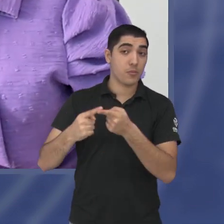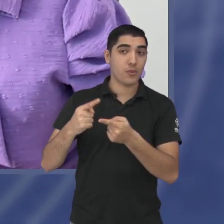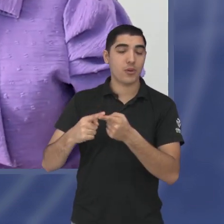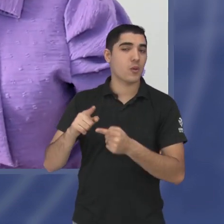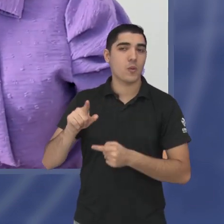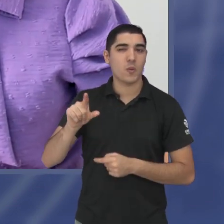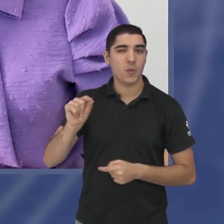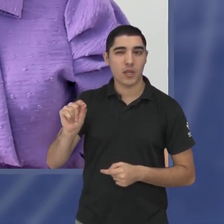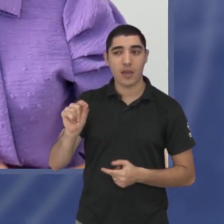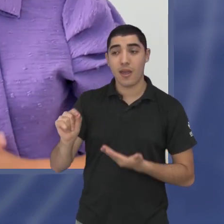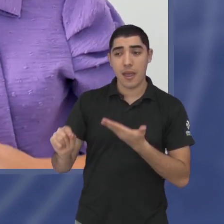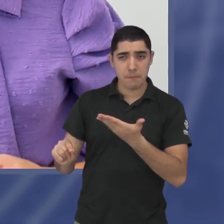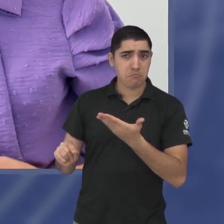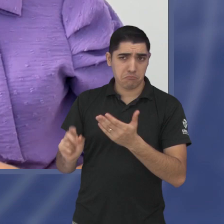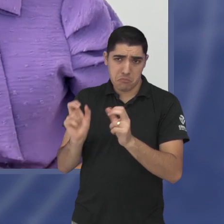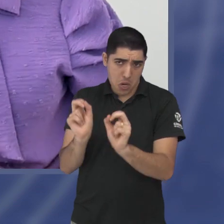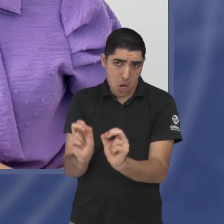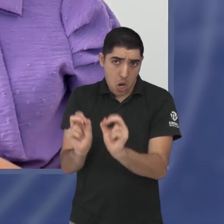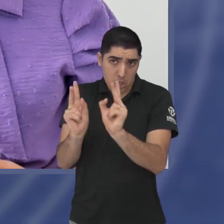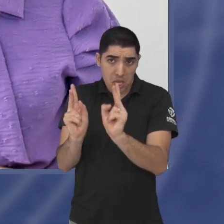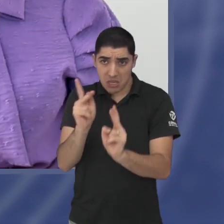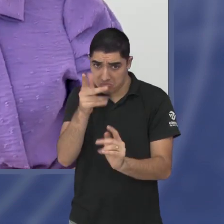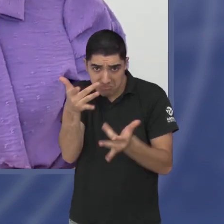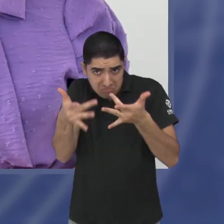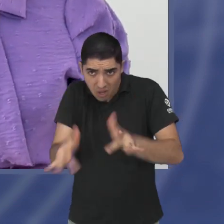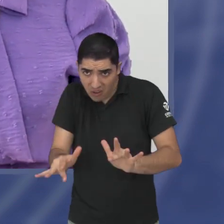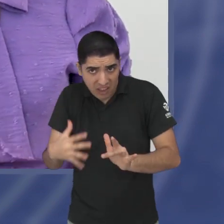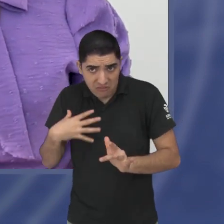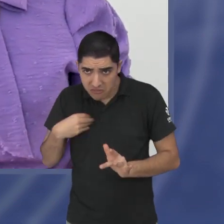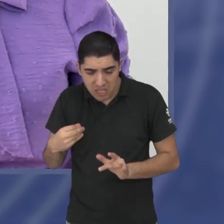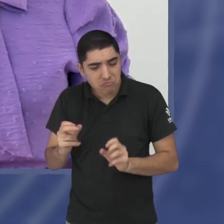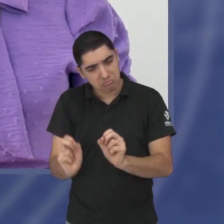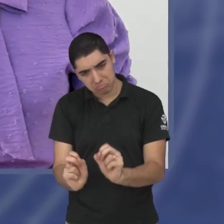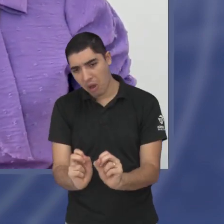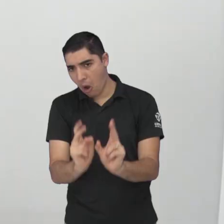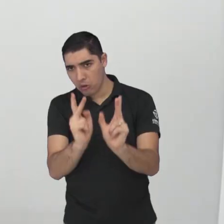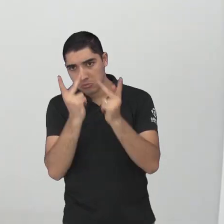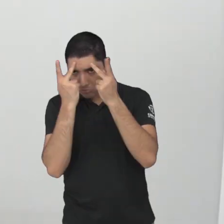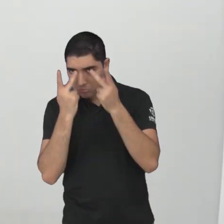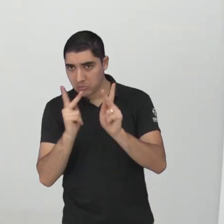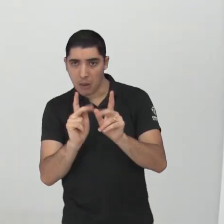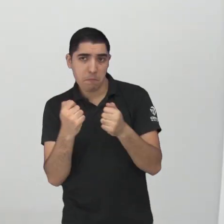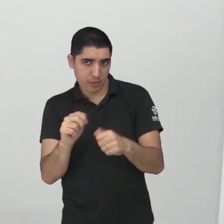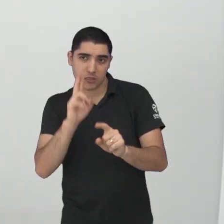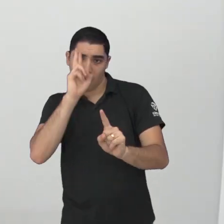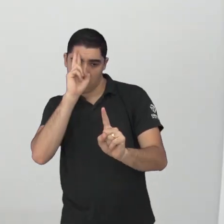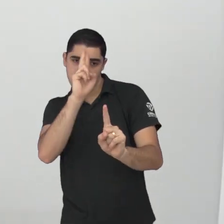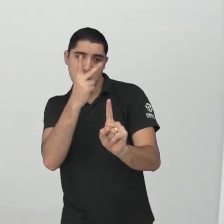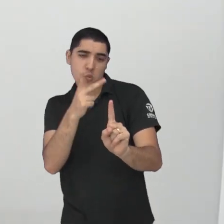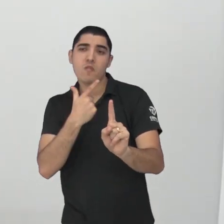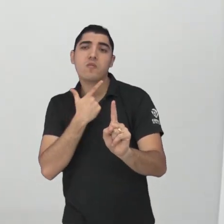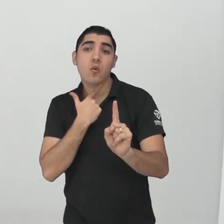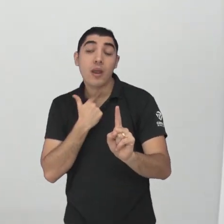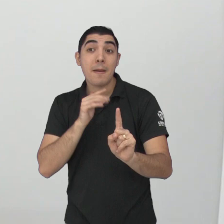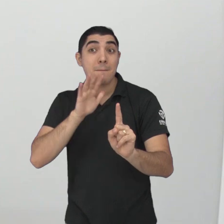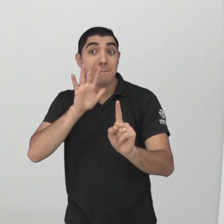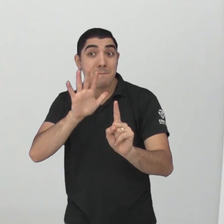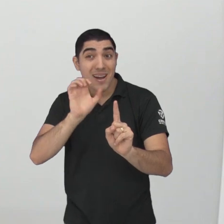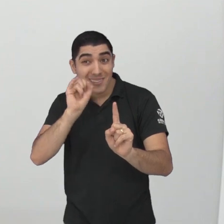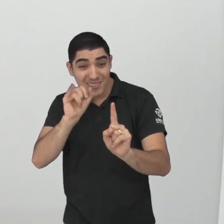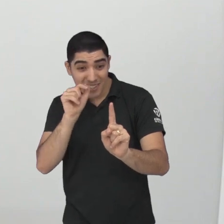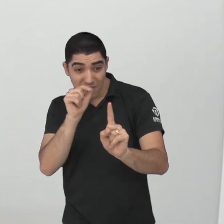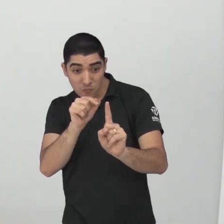ao fato de estar ok a decisão de não ter filhos ela deve de fato ser respeitada mas quando ela